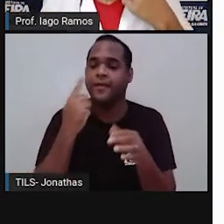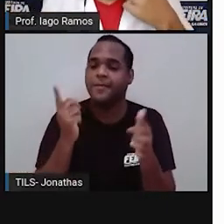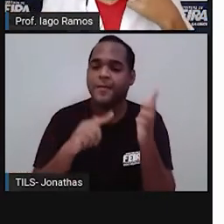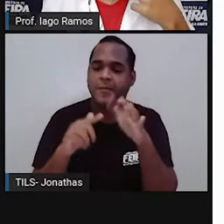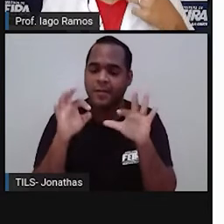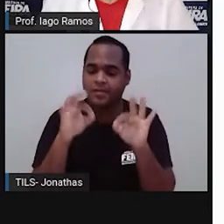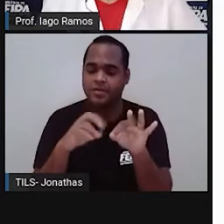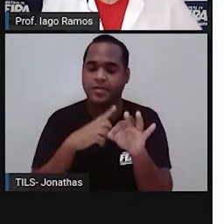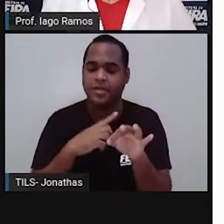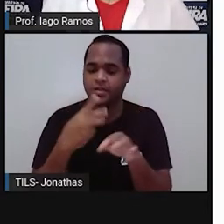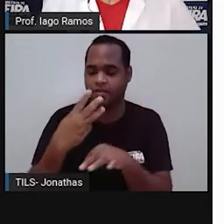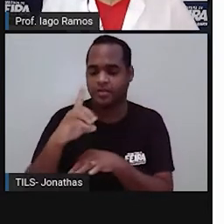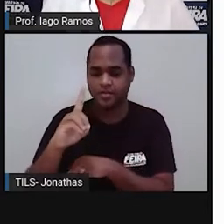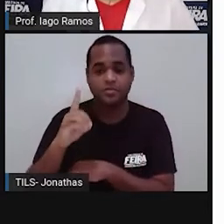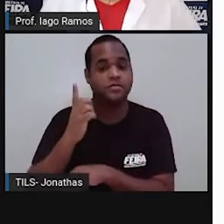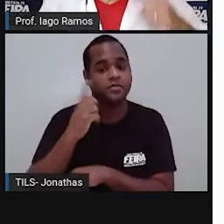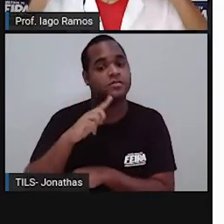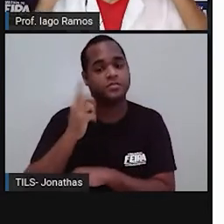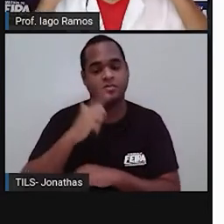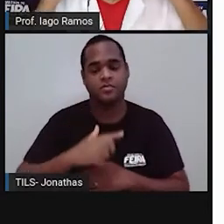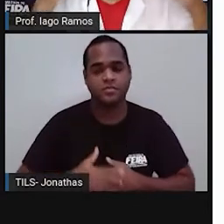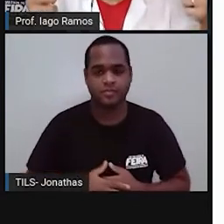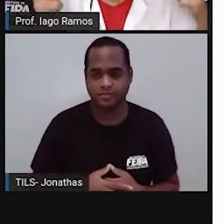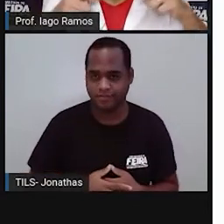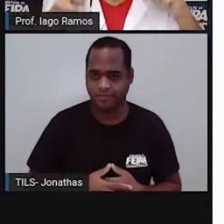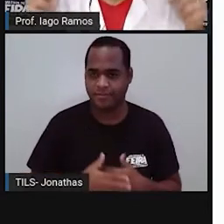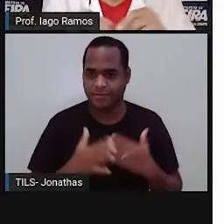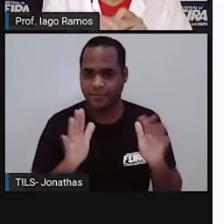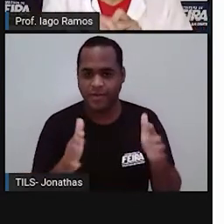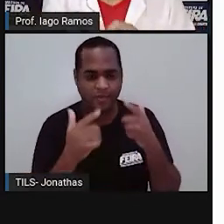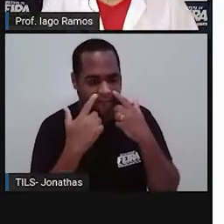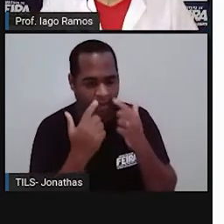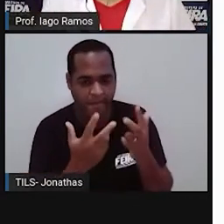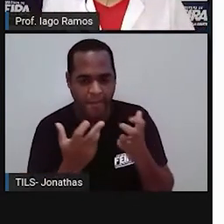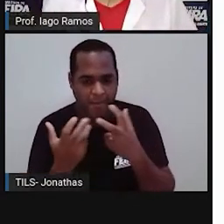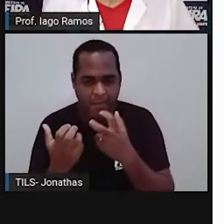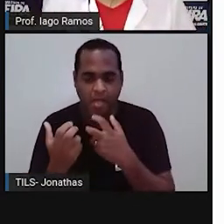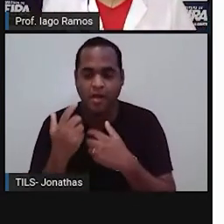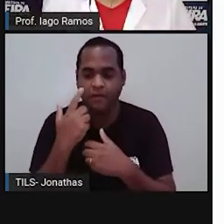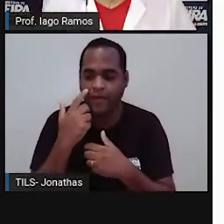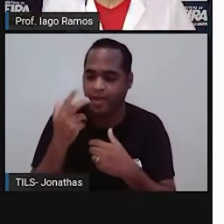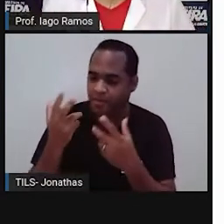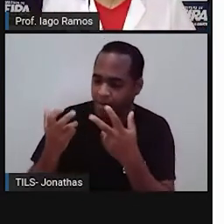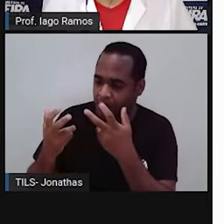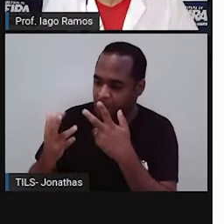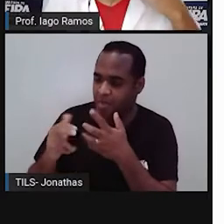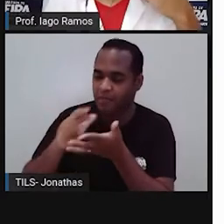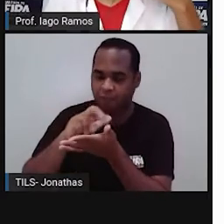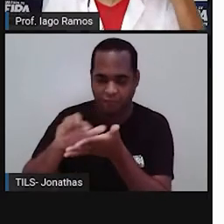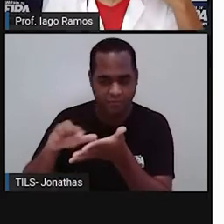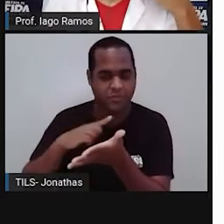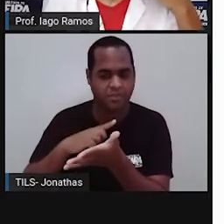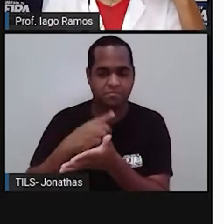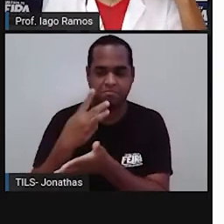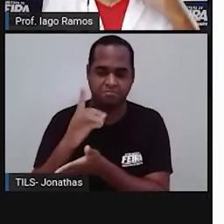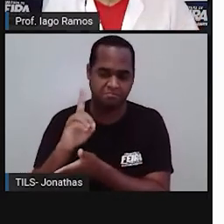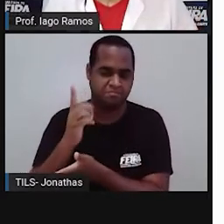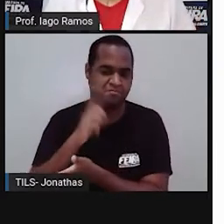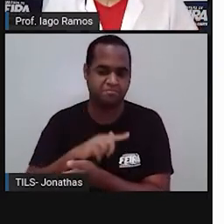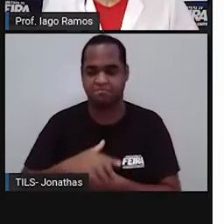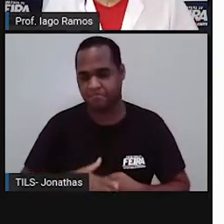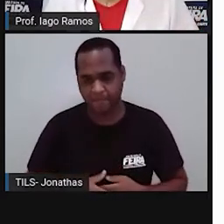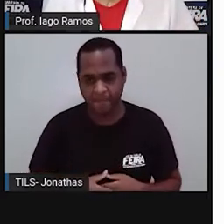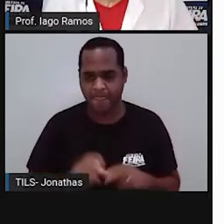tem três dimensões, né? Ainda que a gente olhe e veja duas, mas a maioria das coisas tem três dimensões.